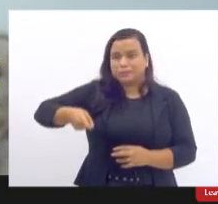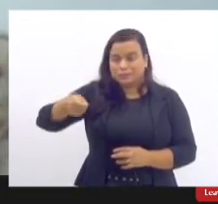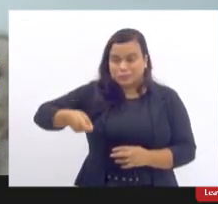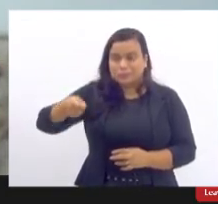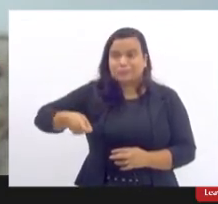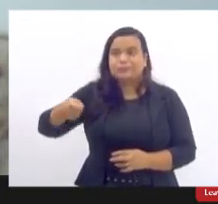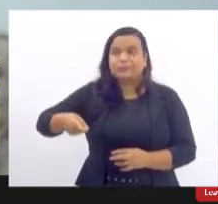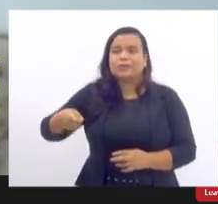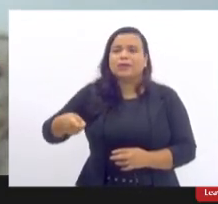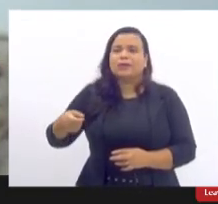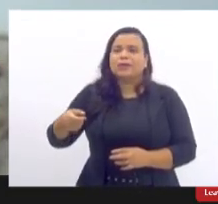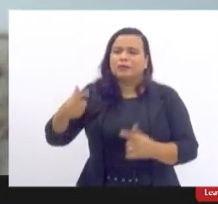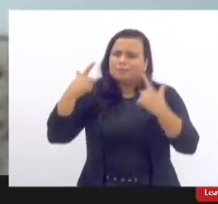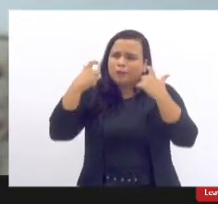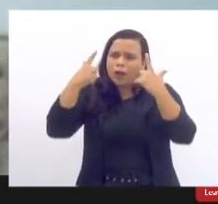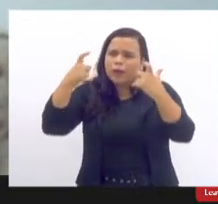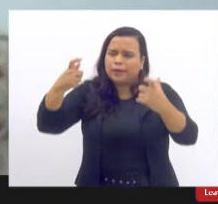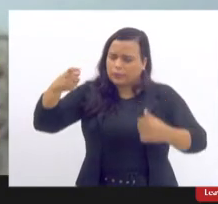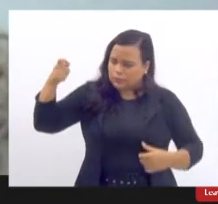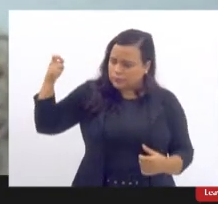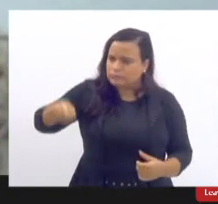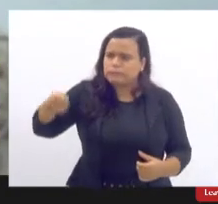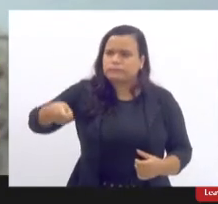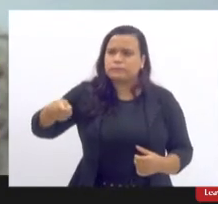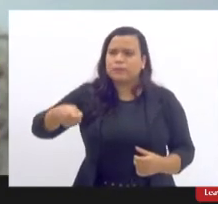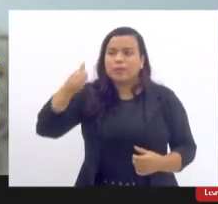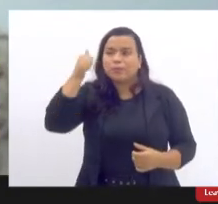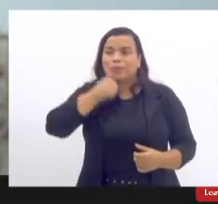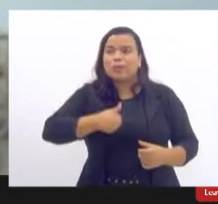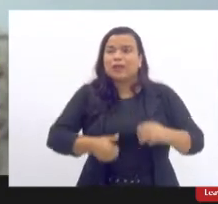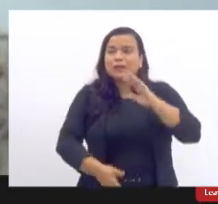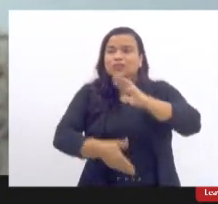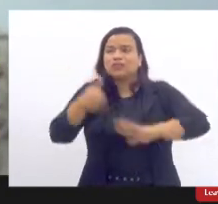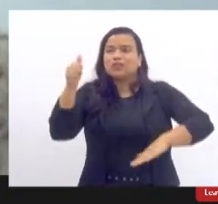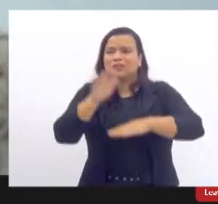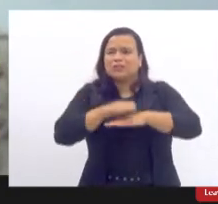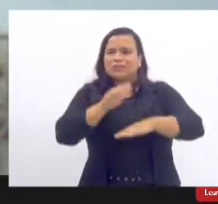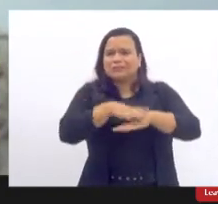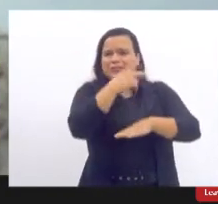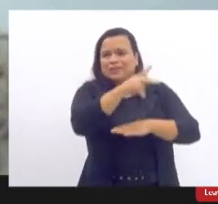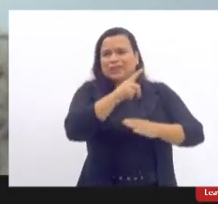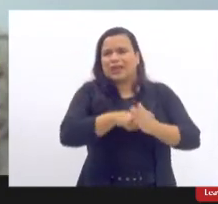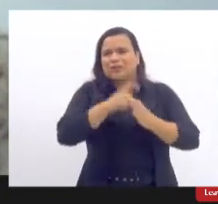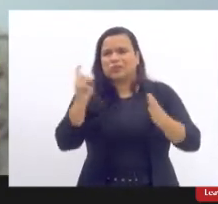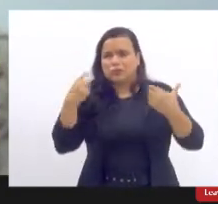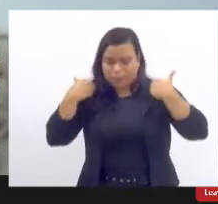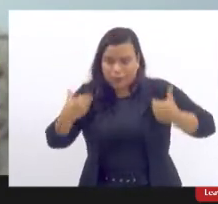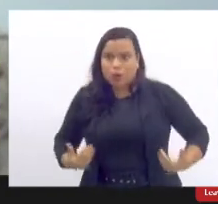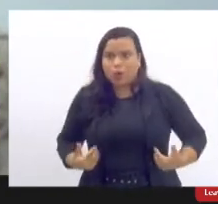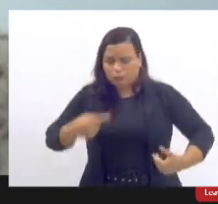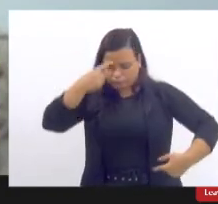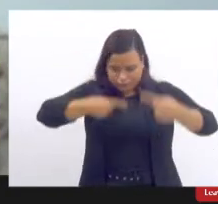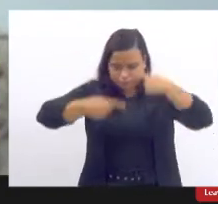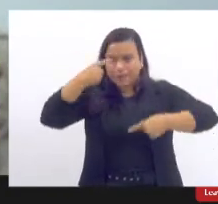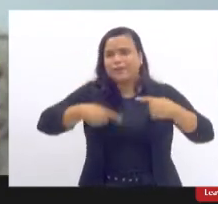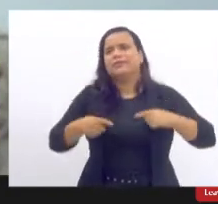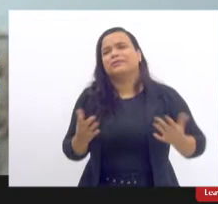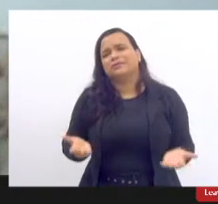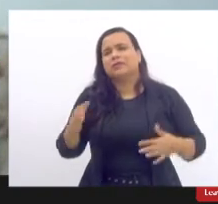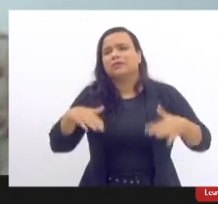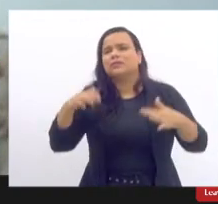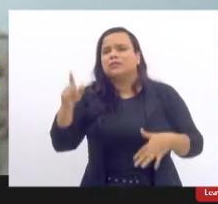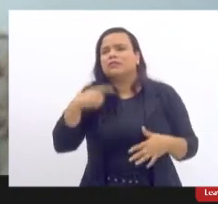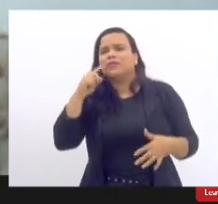dominação, violência, que tira da mulher toda a autonomia sobre o seu corpo. Então, na hora que a gente vê,